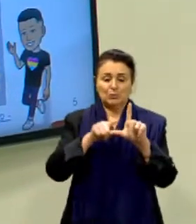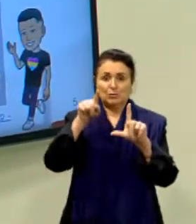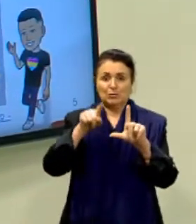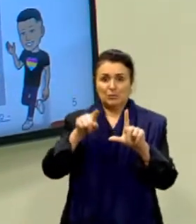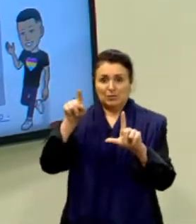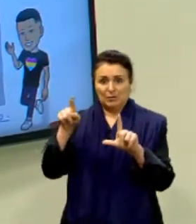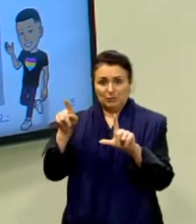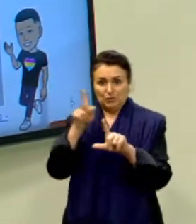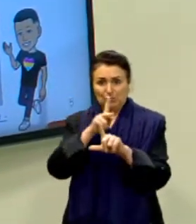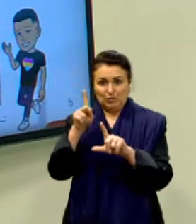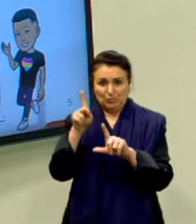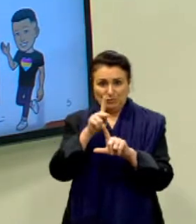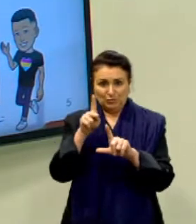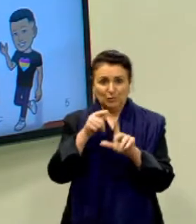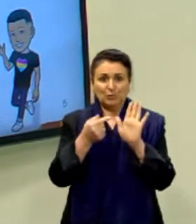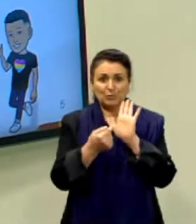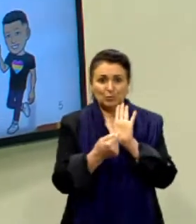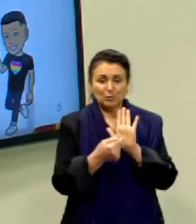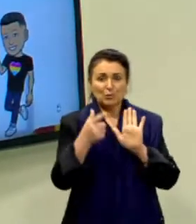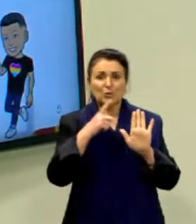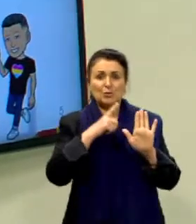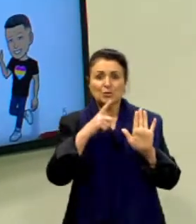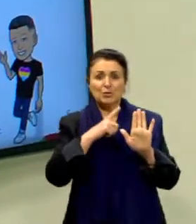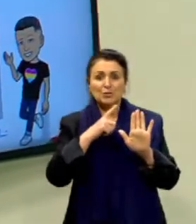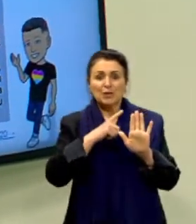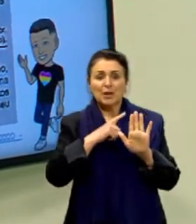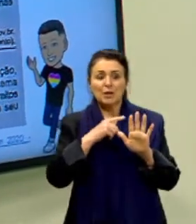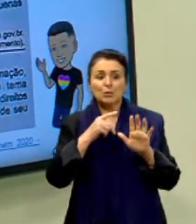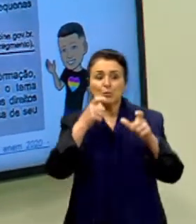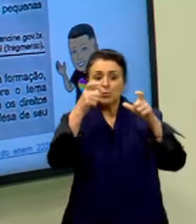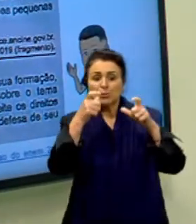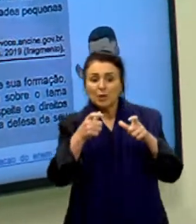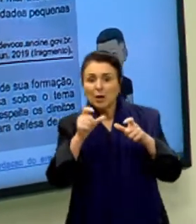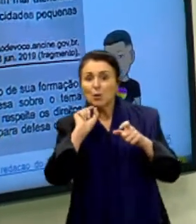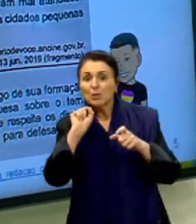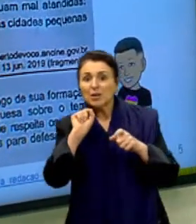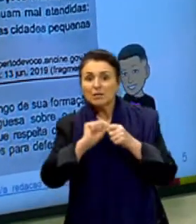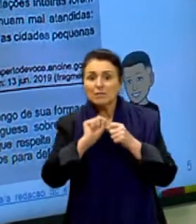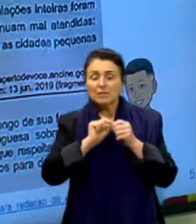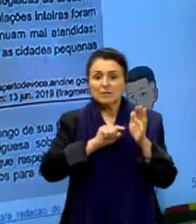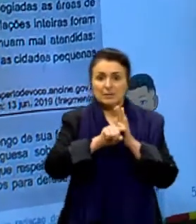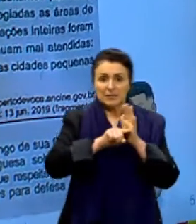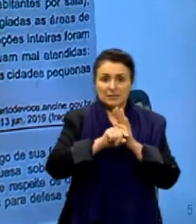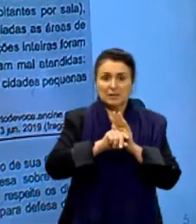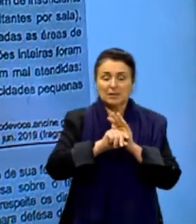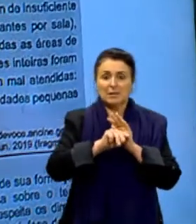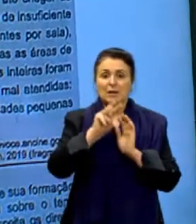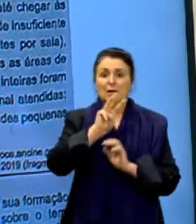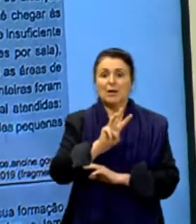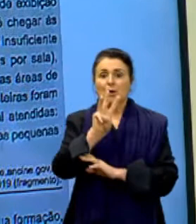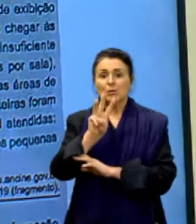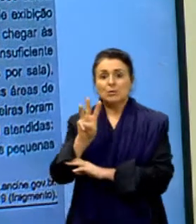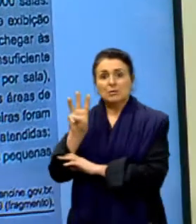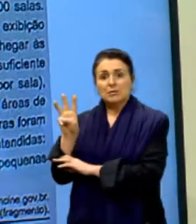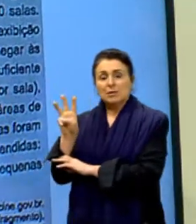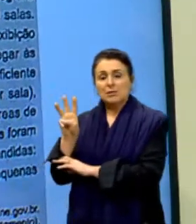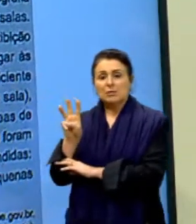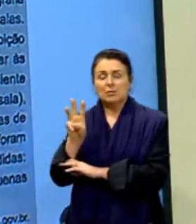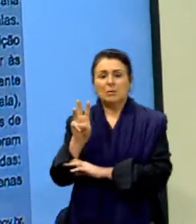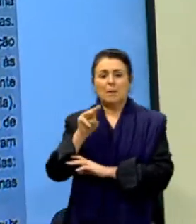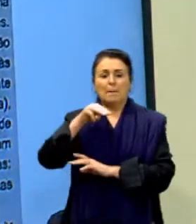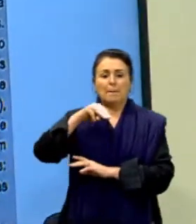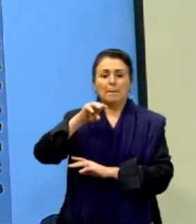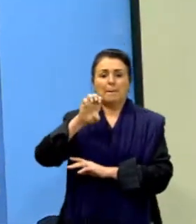vocês viram ali, que a gente analisou, tem de onde foi feita essa pesquisa, tá? Que é do site, do site e-mail